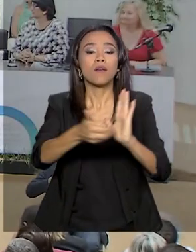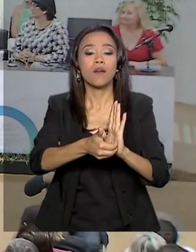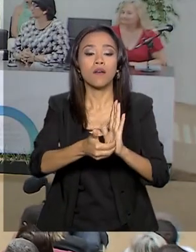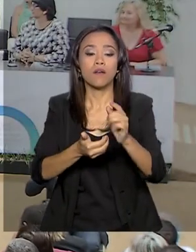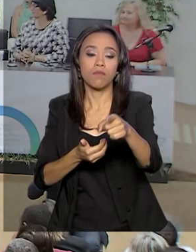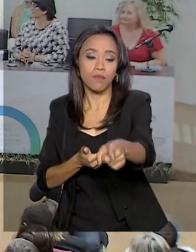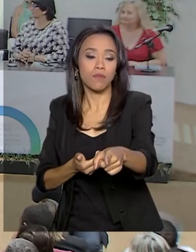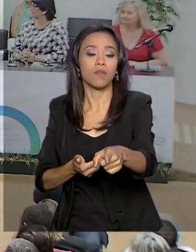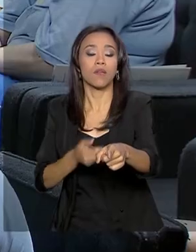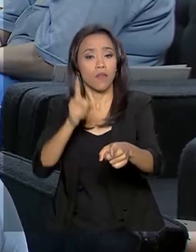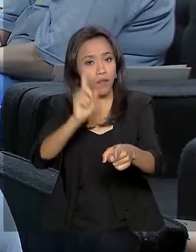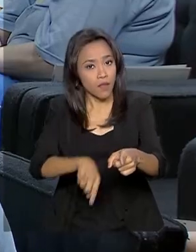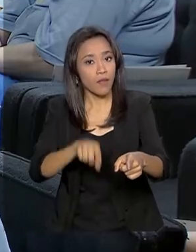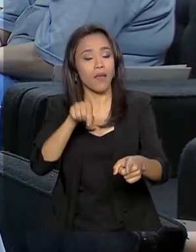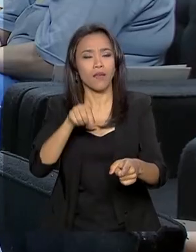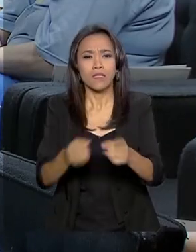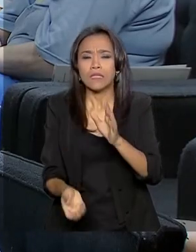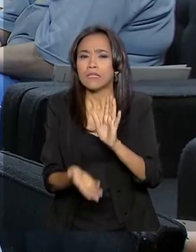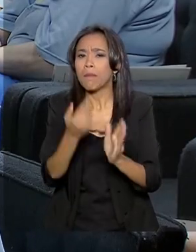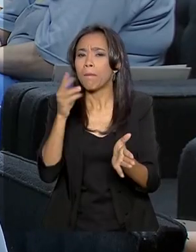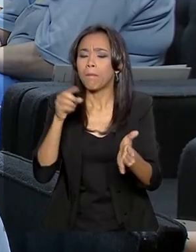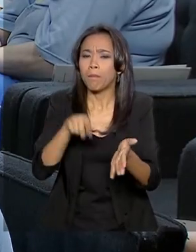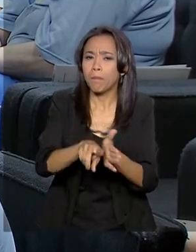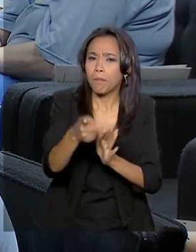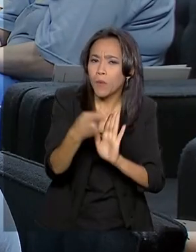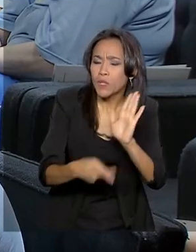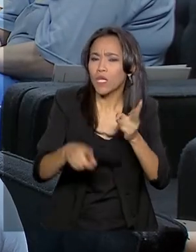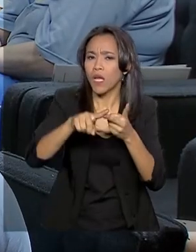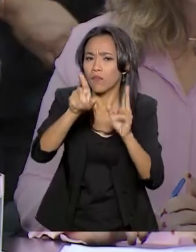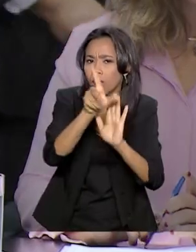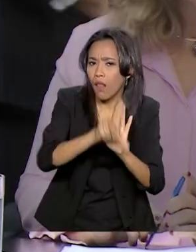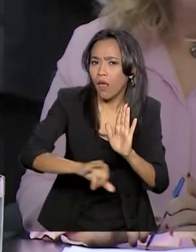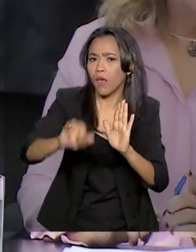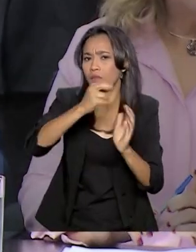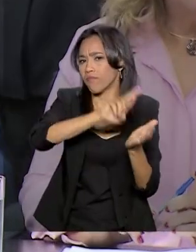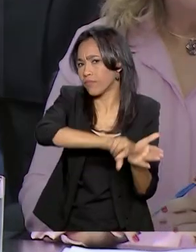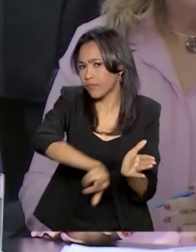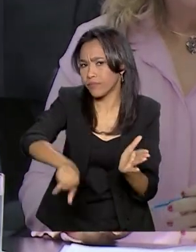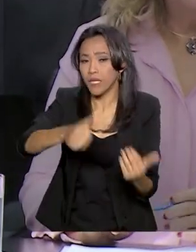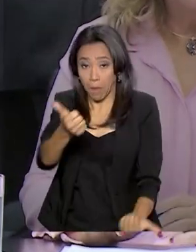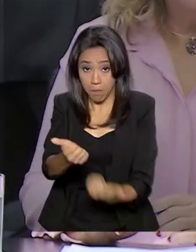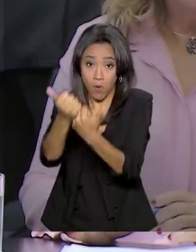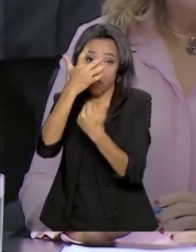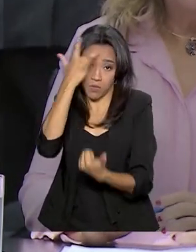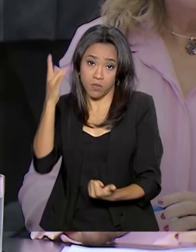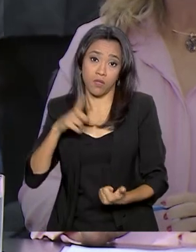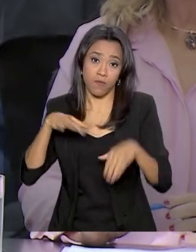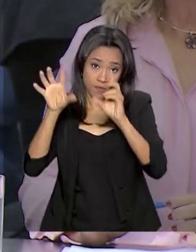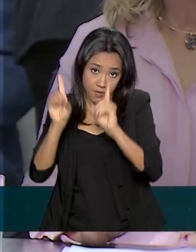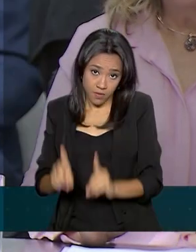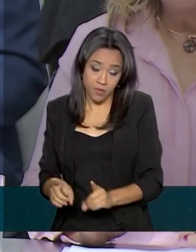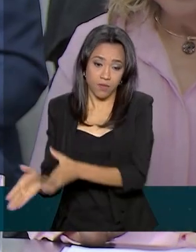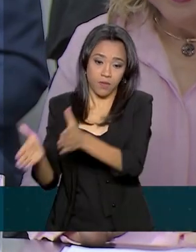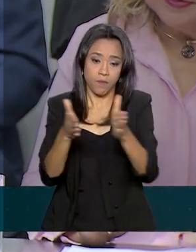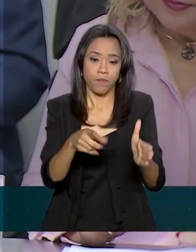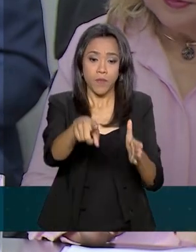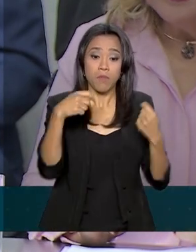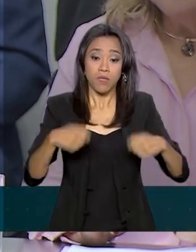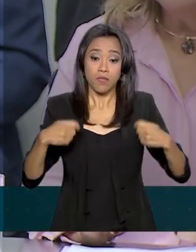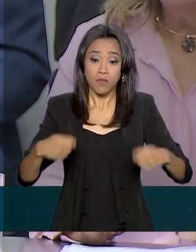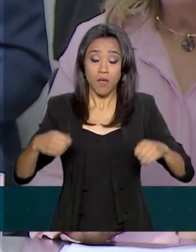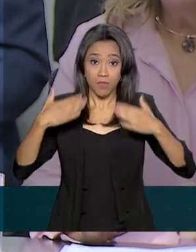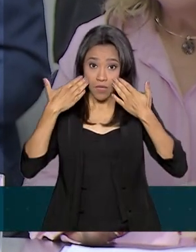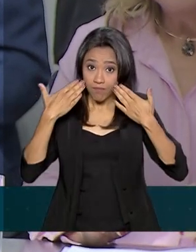onde saem iniciativas de apoio às pessoas com deficiência. Nós precisamos dar mais visibilidade a essas pessoas